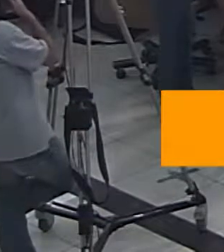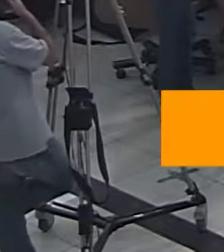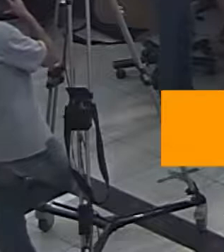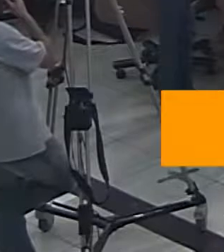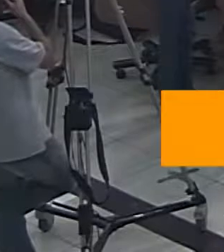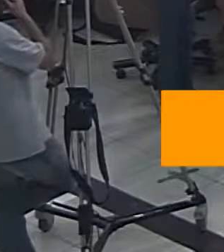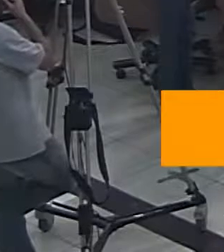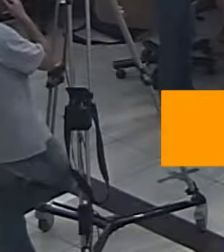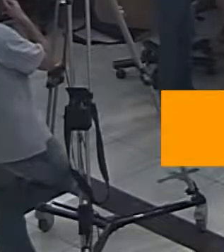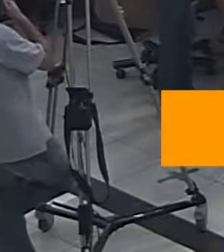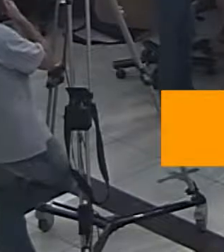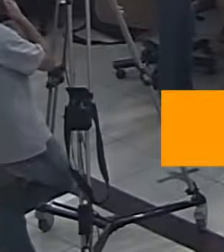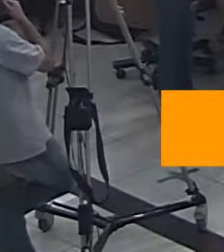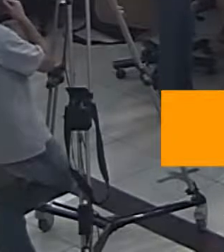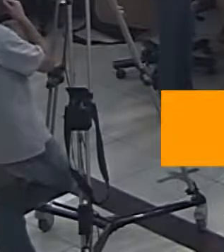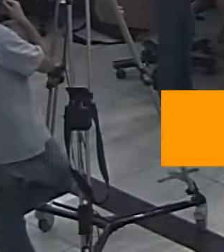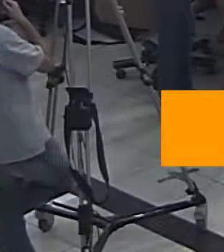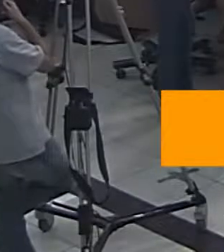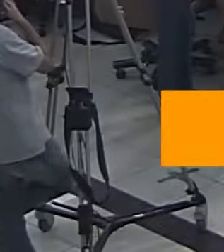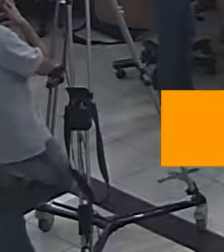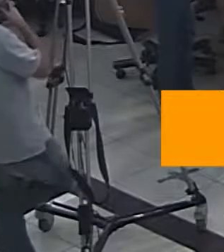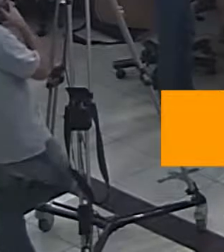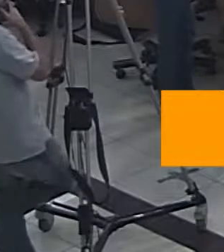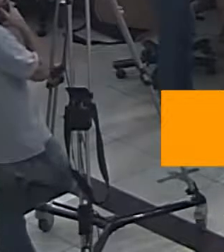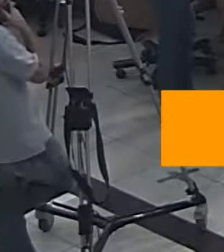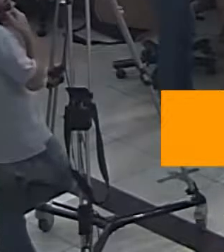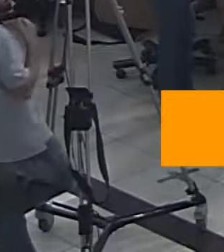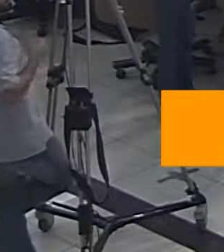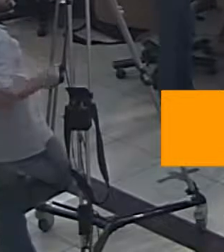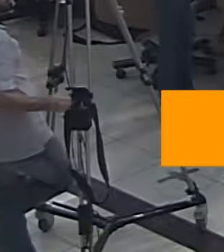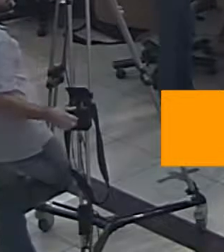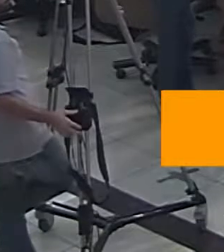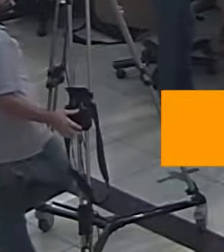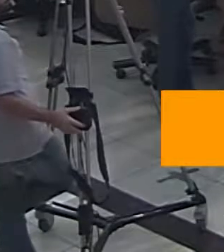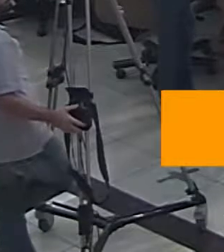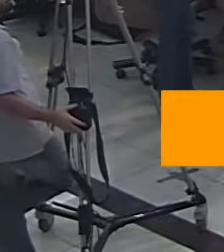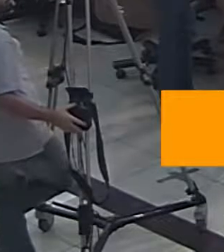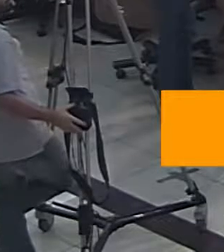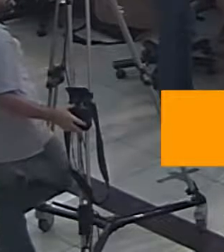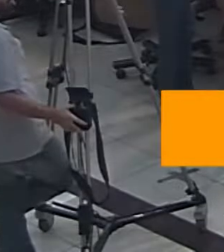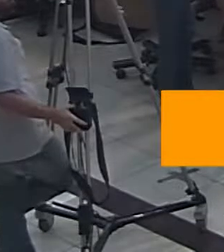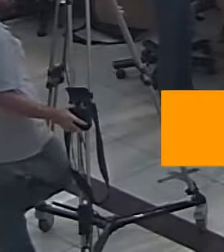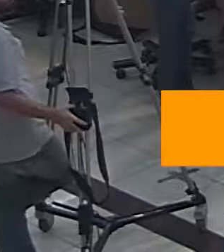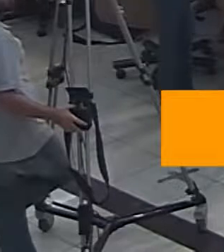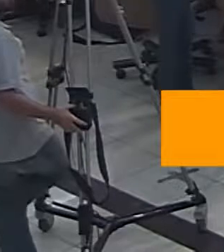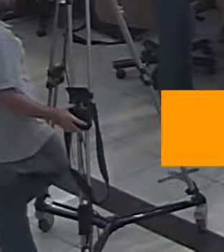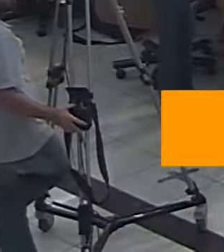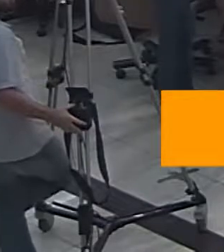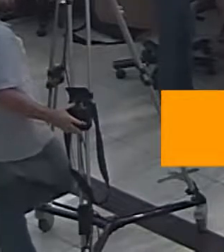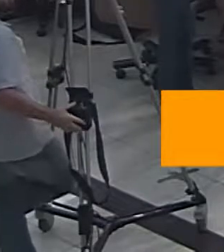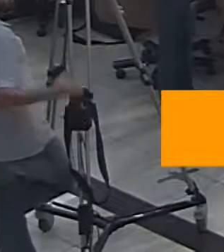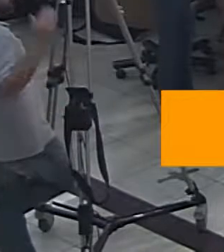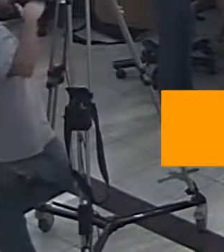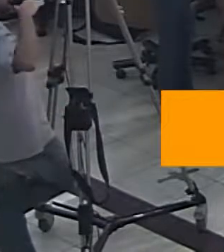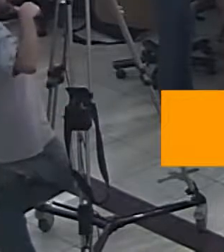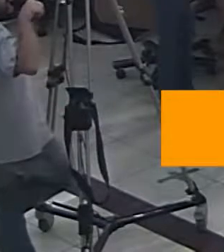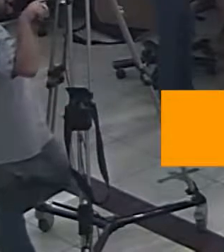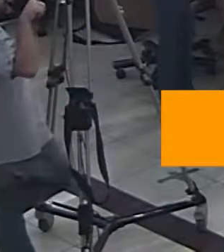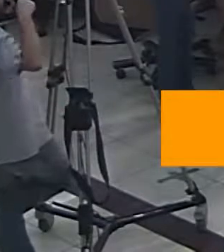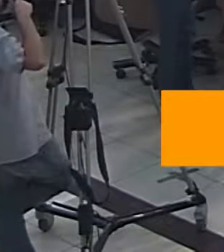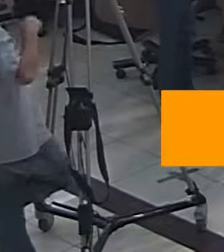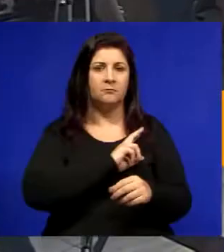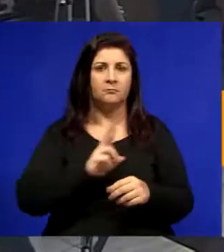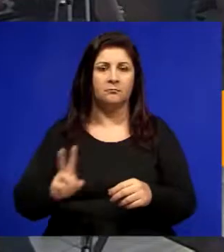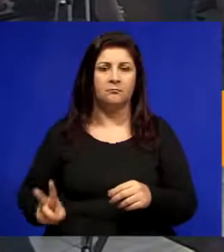Senhoras e senhores, quero cumprimentar a todos, bom dia, bom dia senhorita presidente, bom dia nobres pares,